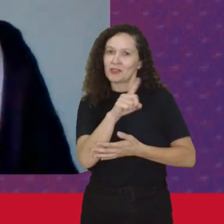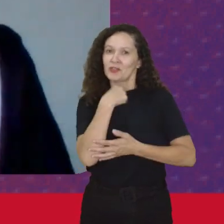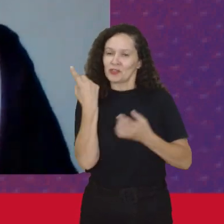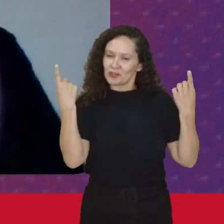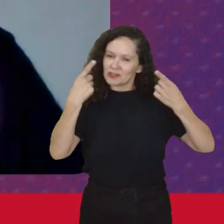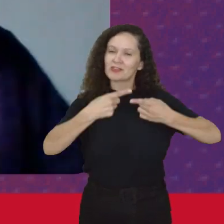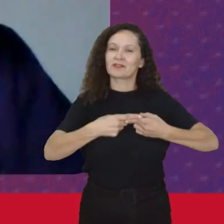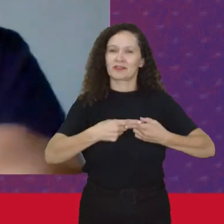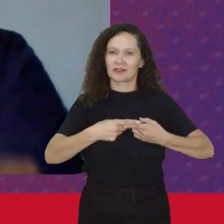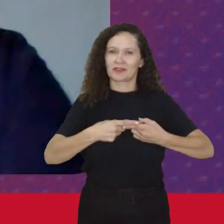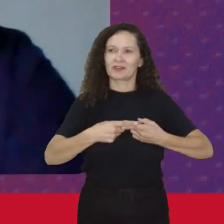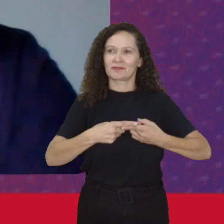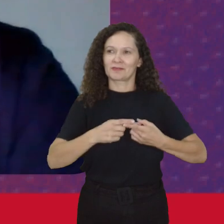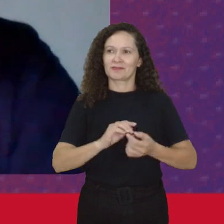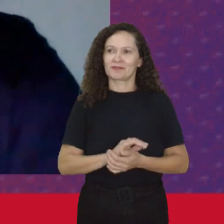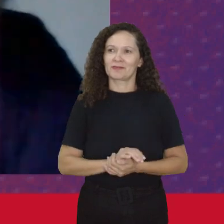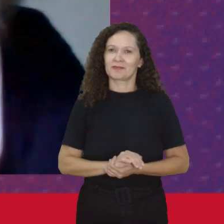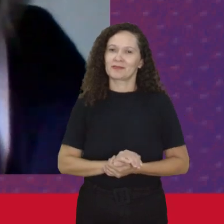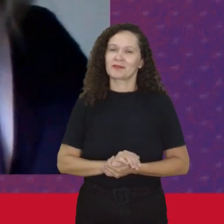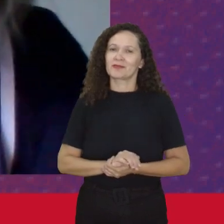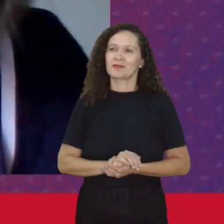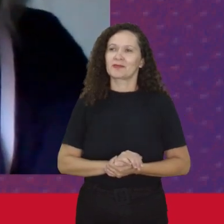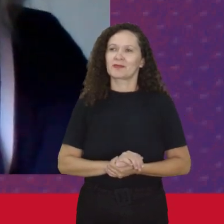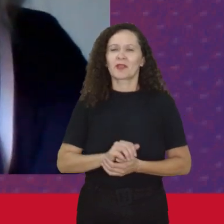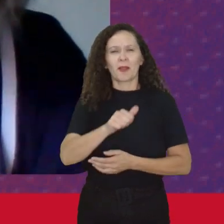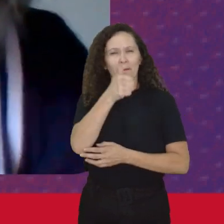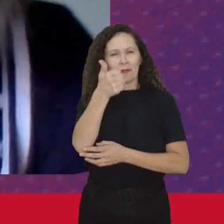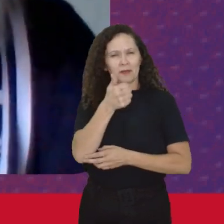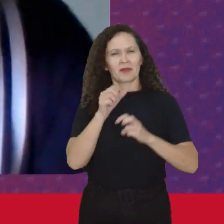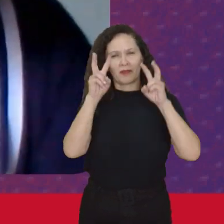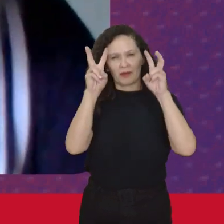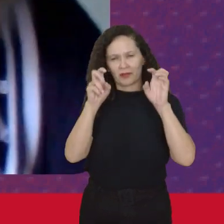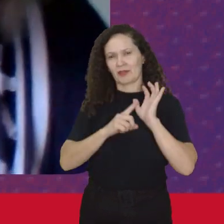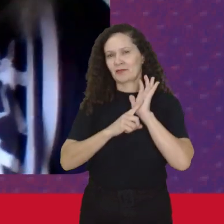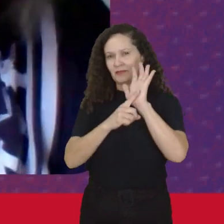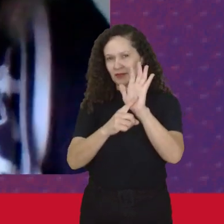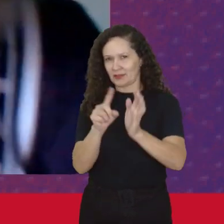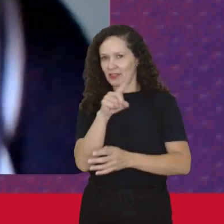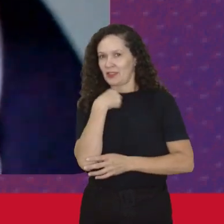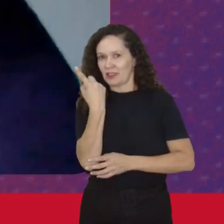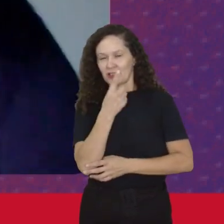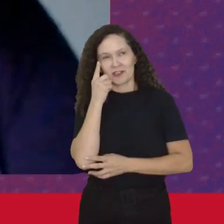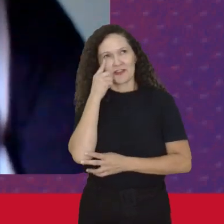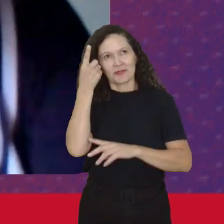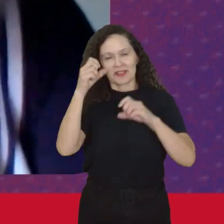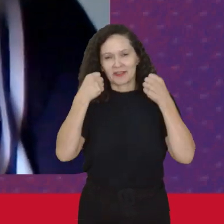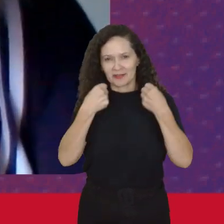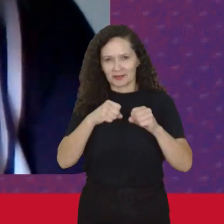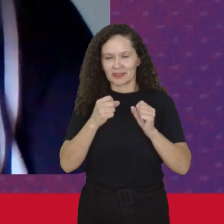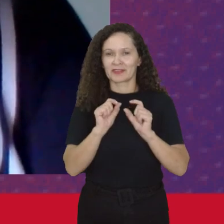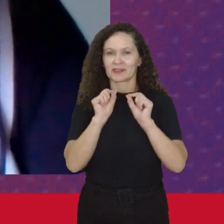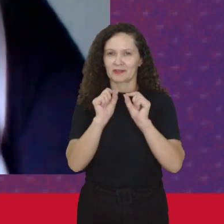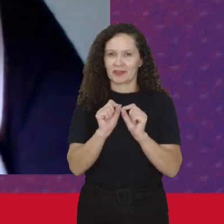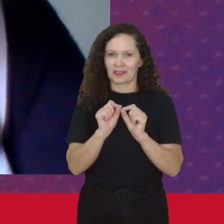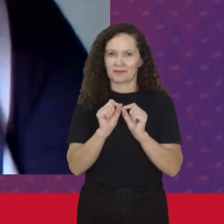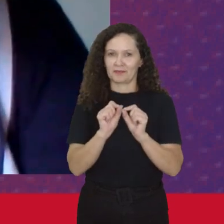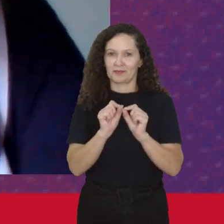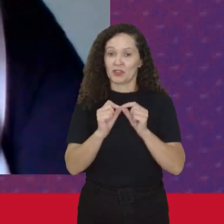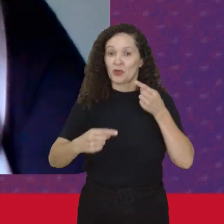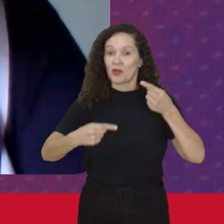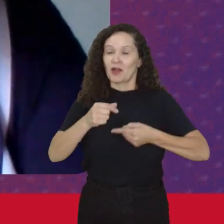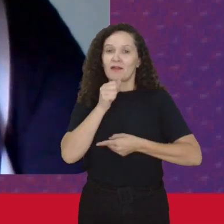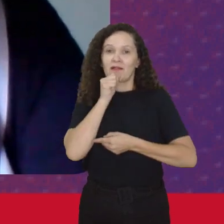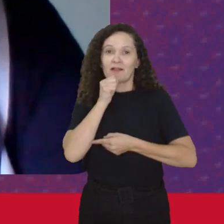desafios Eu acho que Uma primeira questão Que nós temos Que pensar Que a gente não discutiu Na